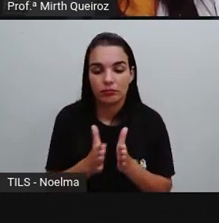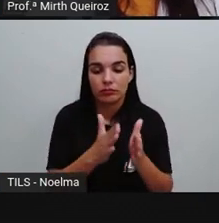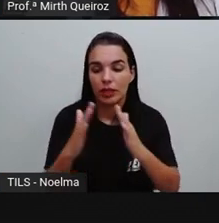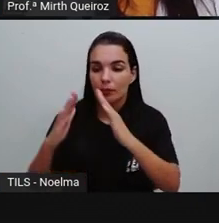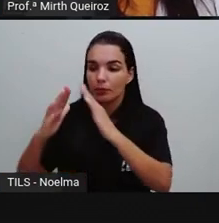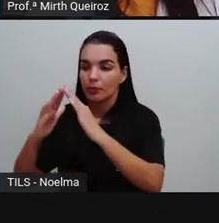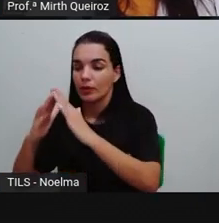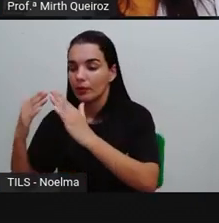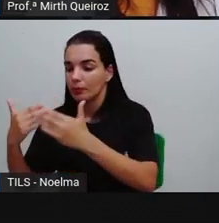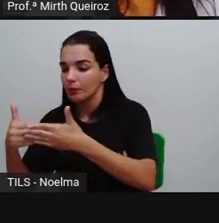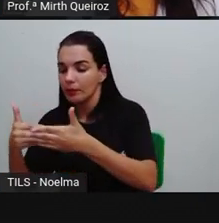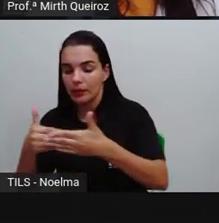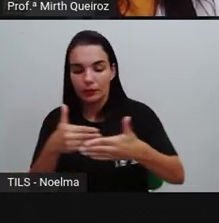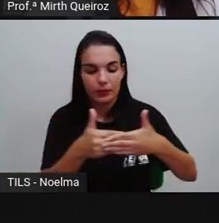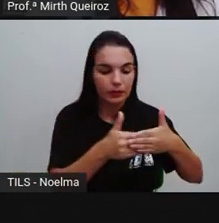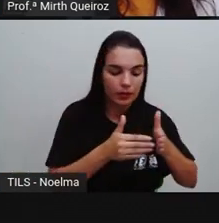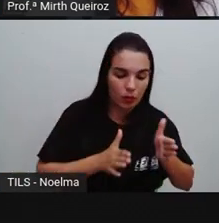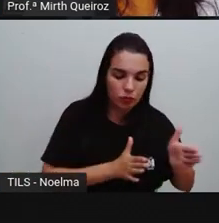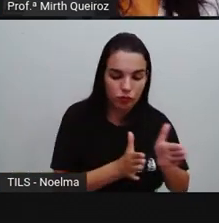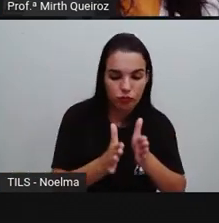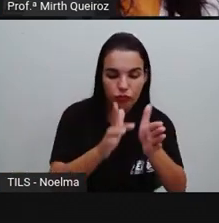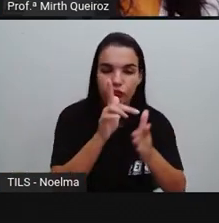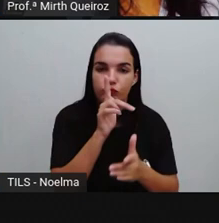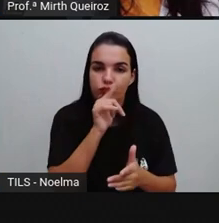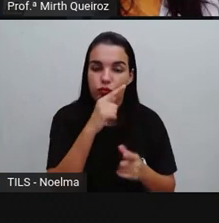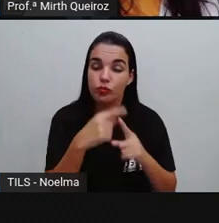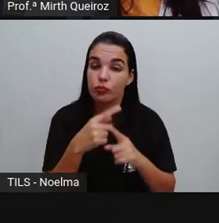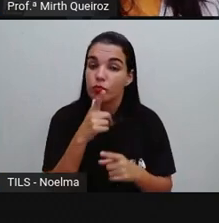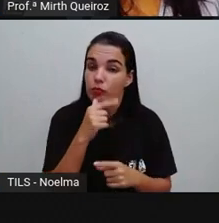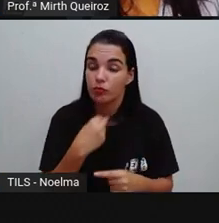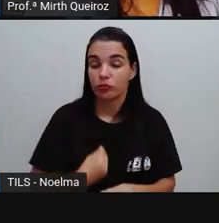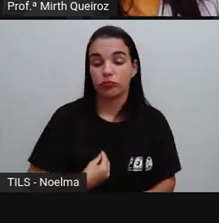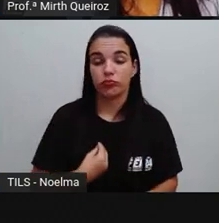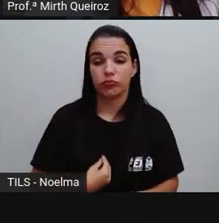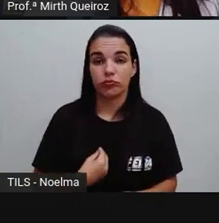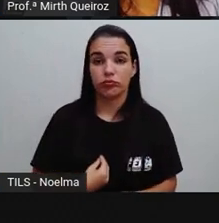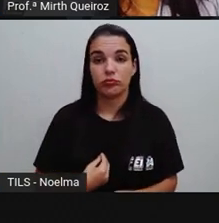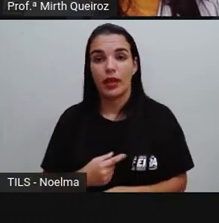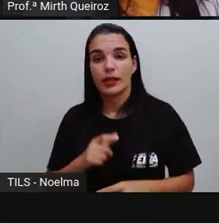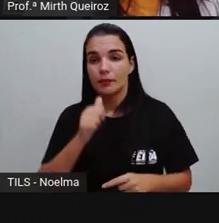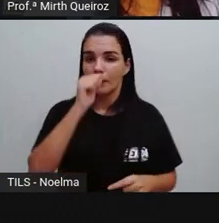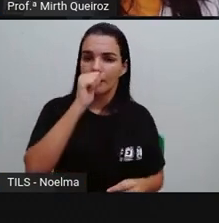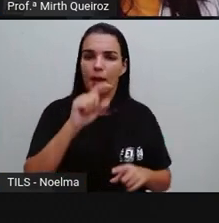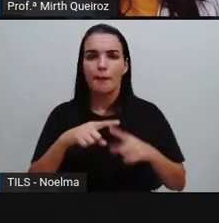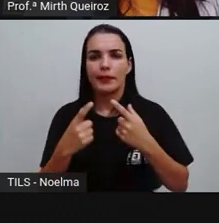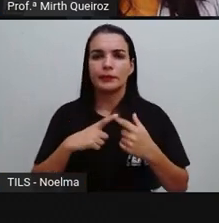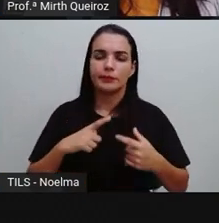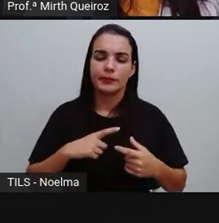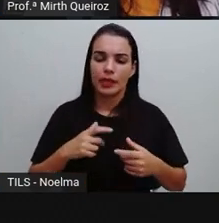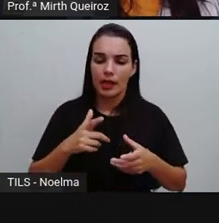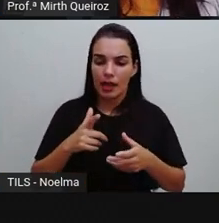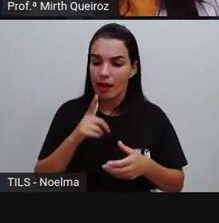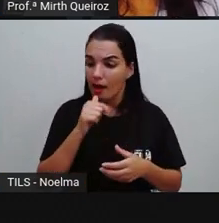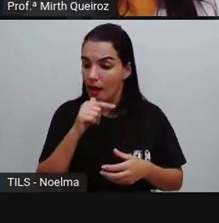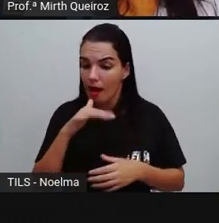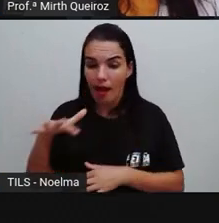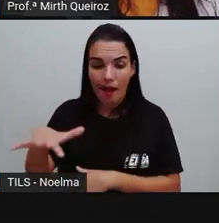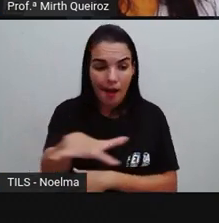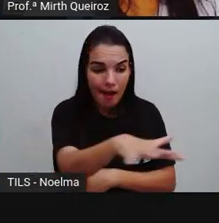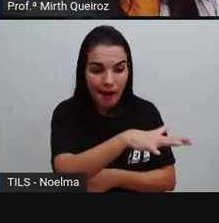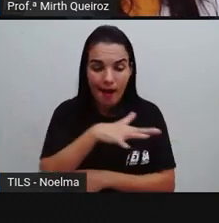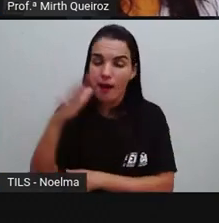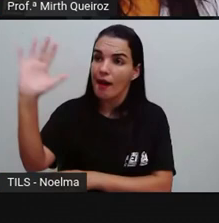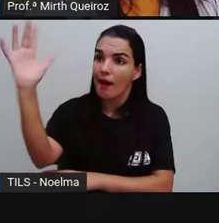no local, uma vez que a gente precisa de água para sobreviver. Não só para beber, mas também para molhar as plantações